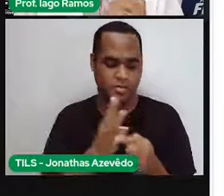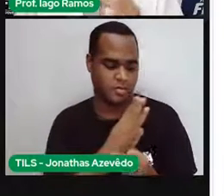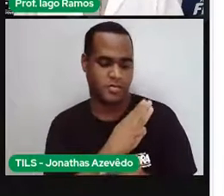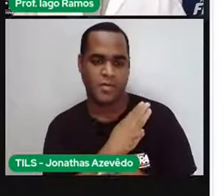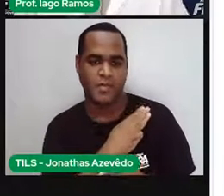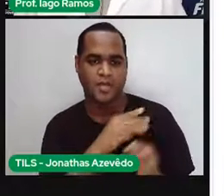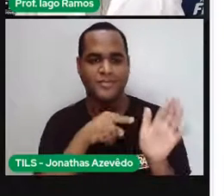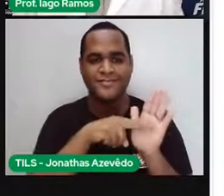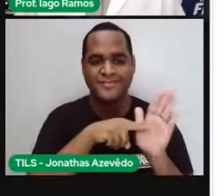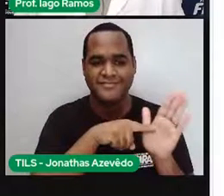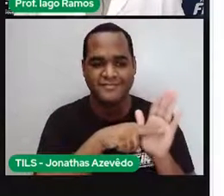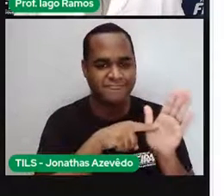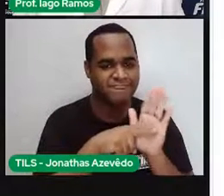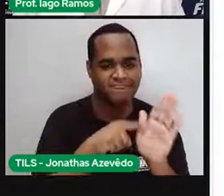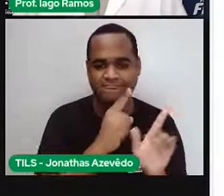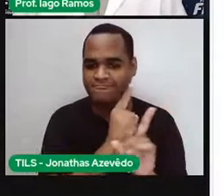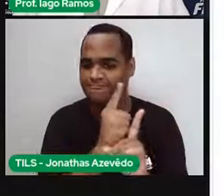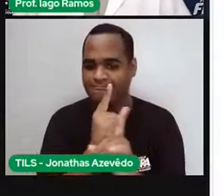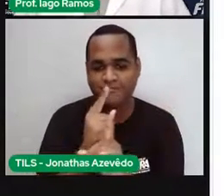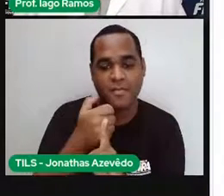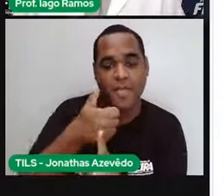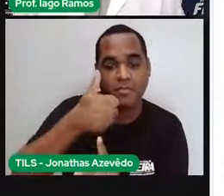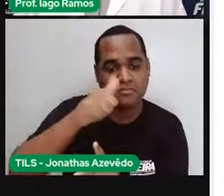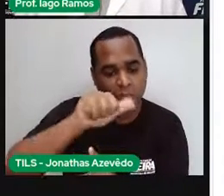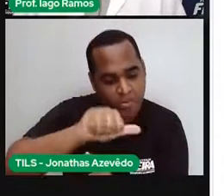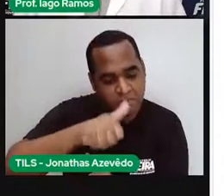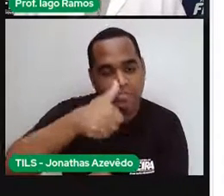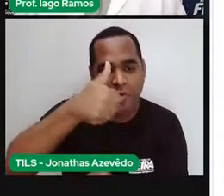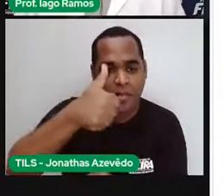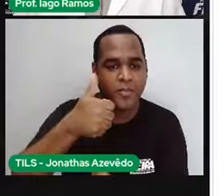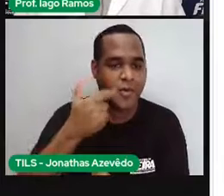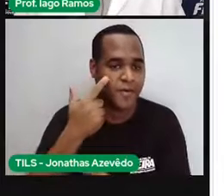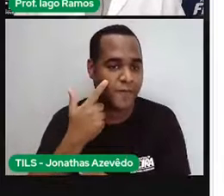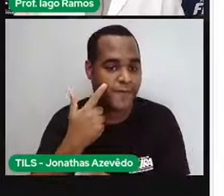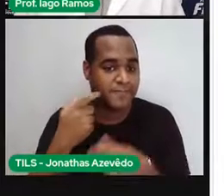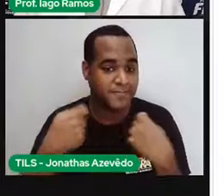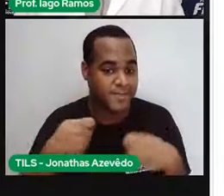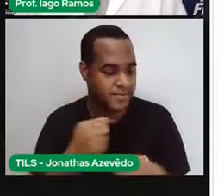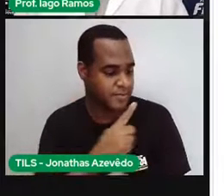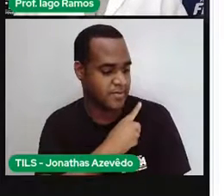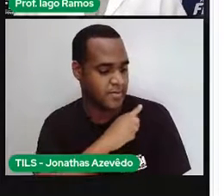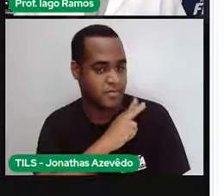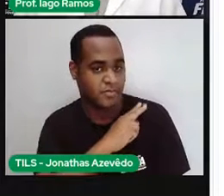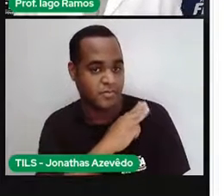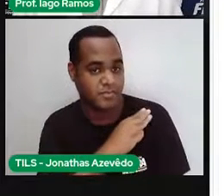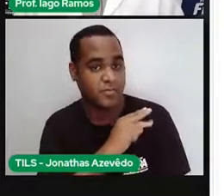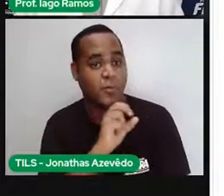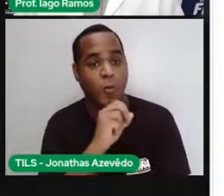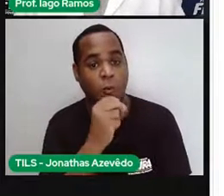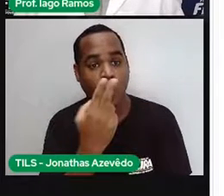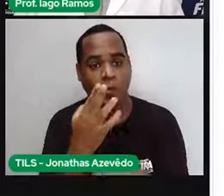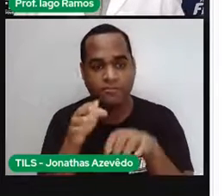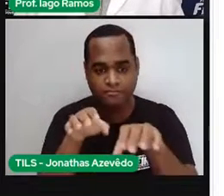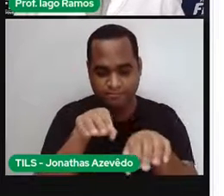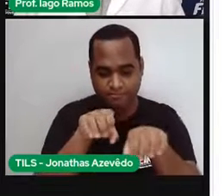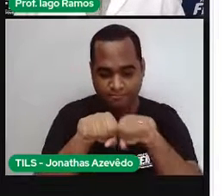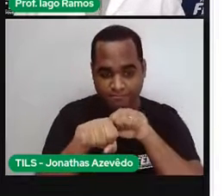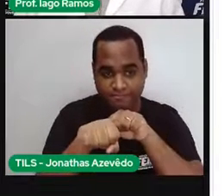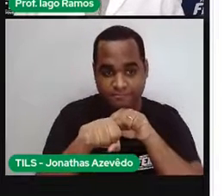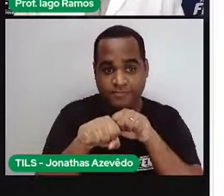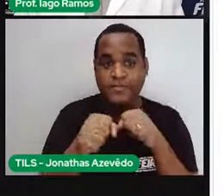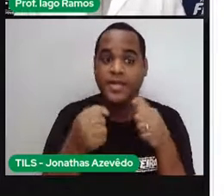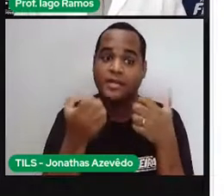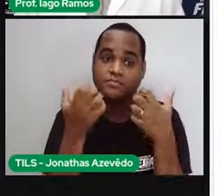do Ensino Médio, tá? Uma prova que pessoas que estão fazendo o Ensino Médio ou que já terminaram o Ensino Médio,